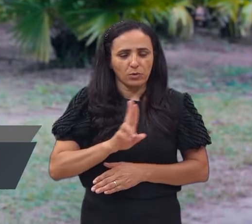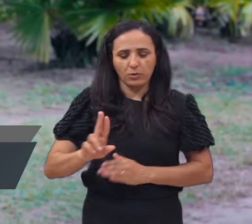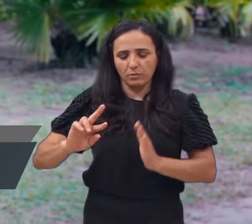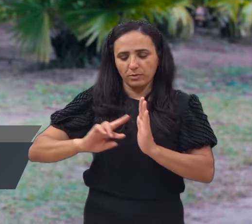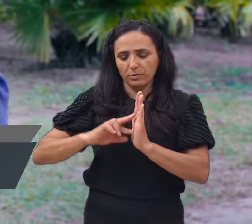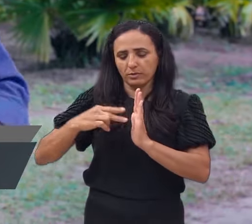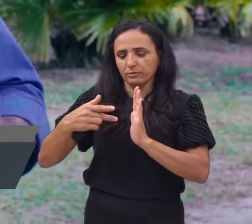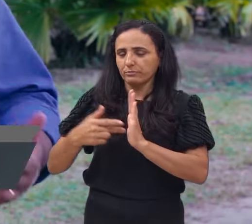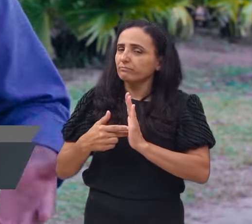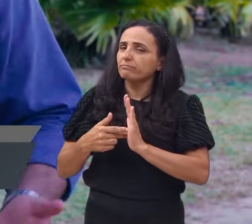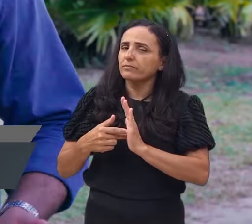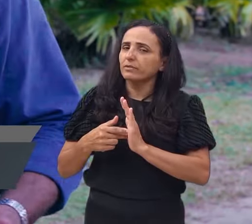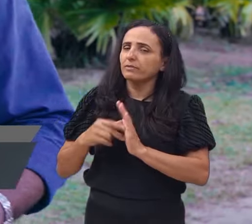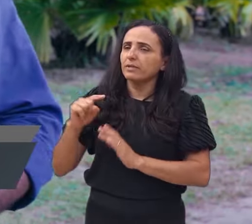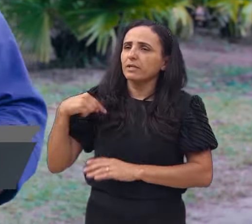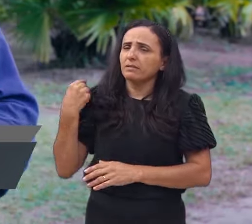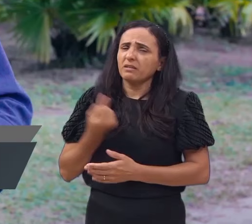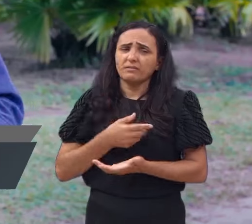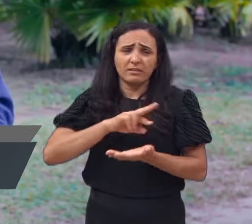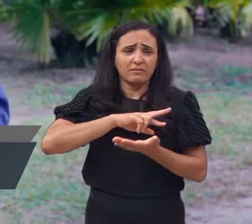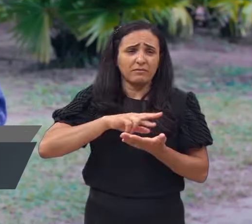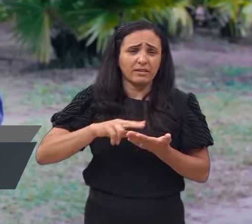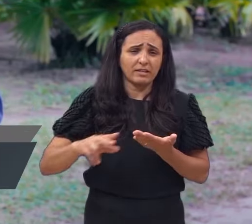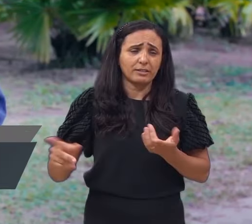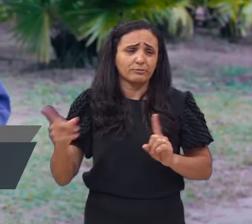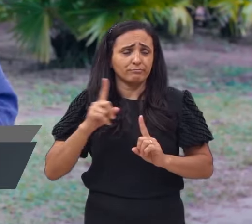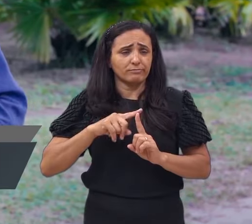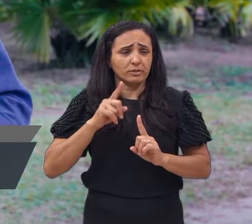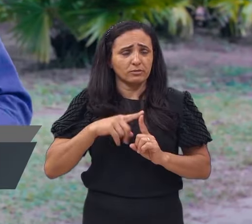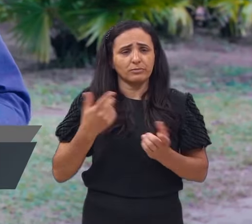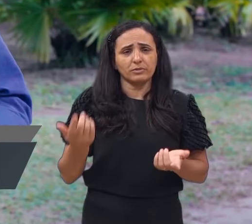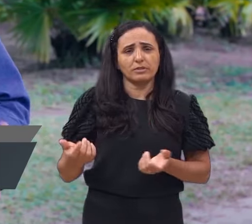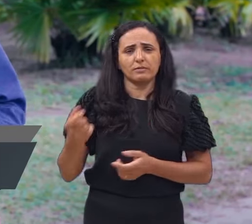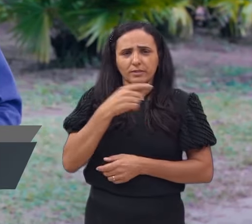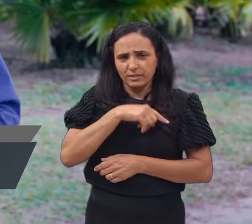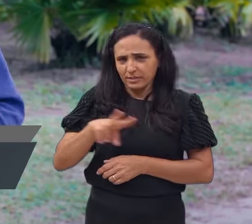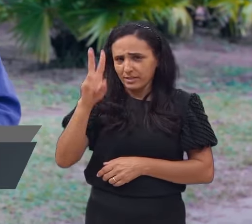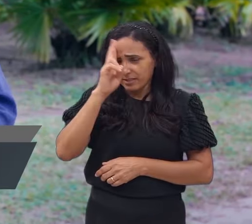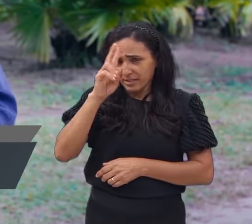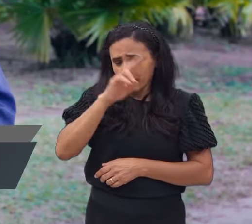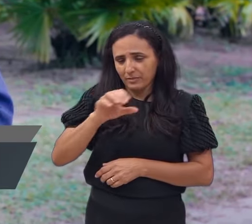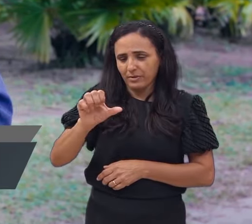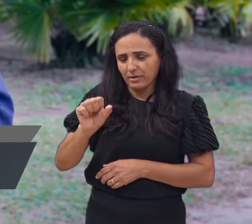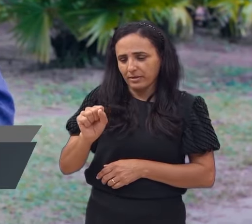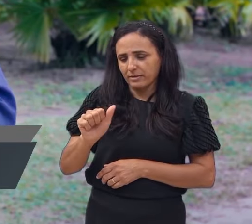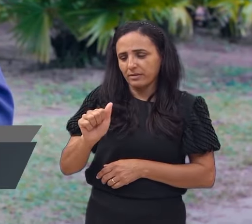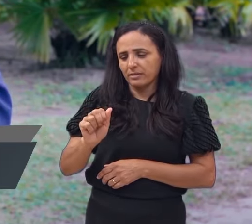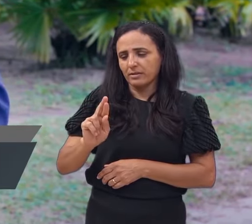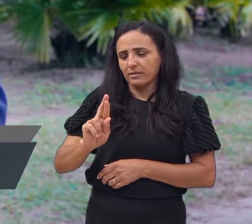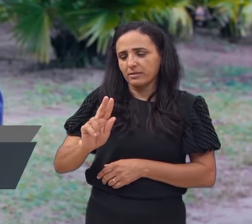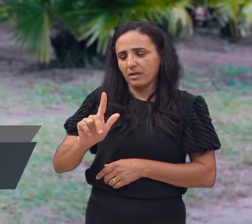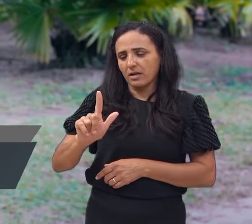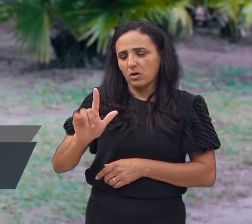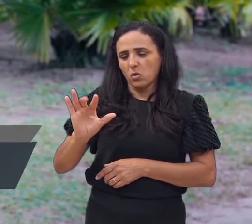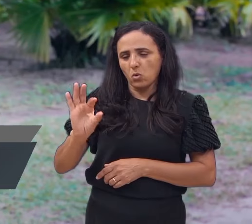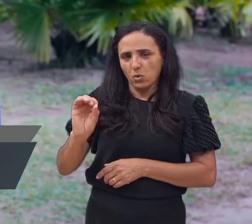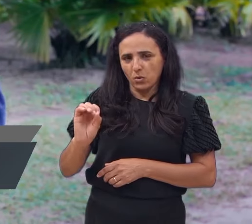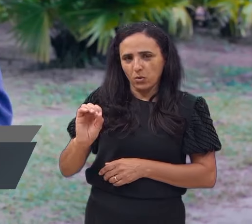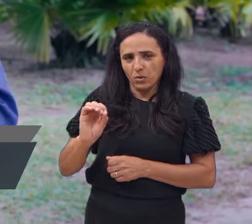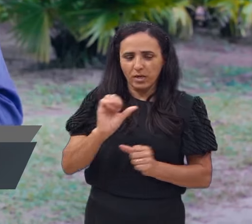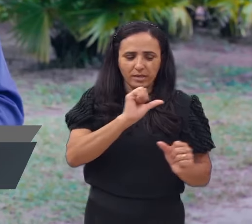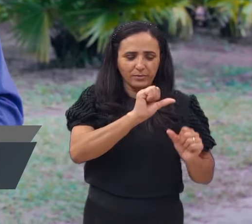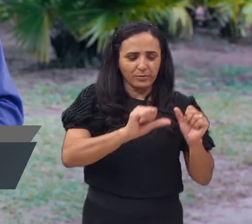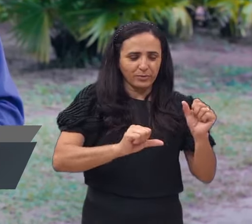significados e suas importâncias, poderíamos falar de outros nomes. Quem não lembra de Saulo, não é que o Senhor chamou também de